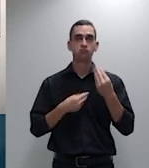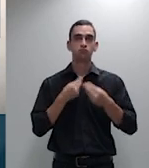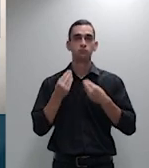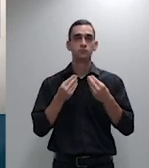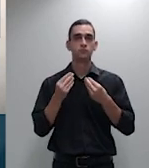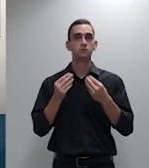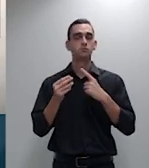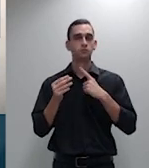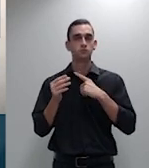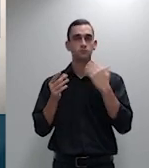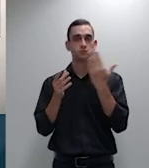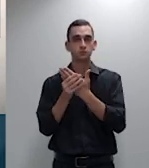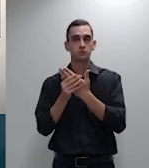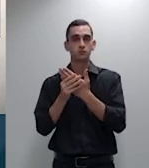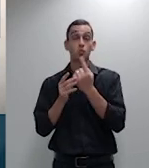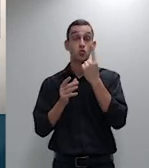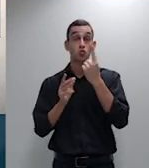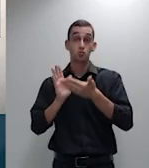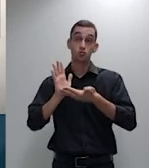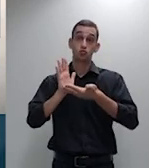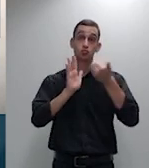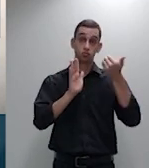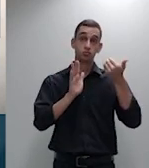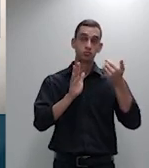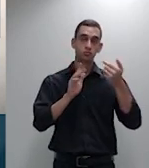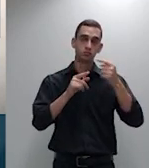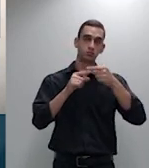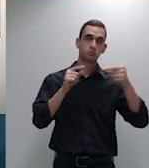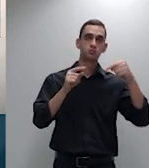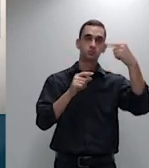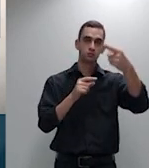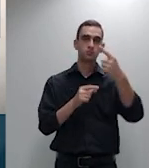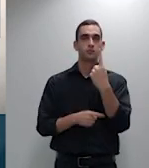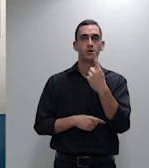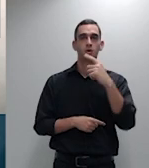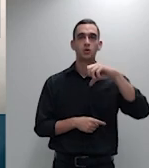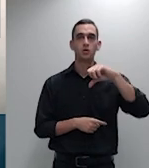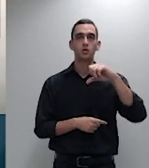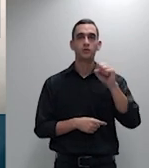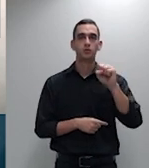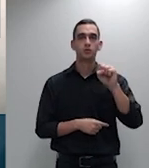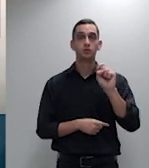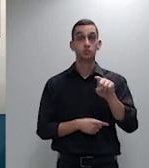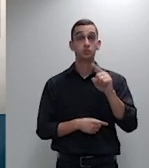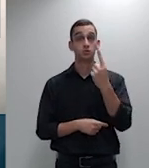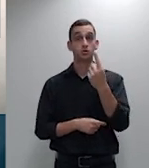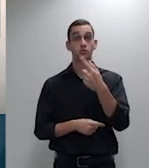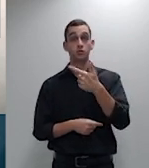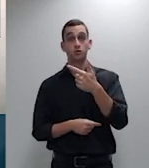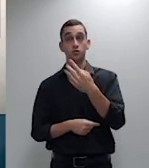que é o Embargo de Divergência 198-124 do Rio Grande do Sul.